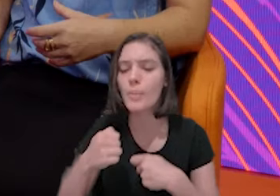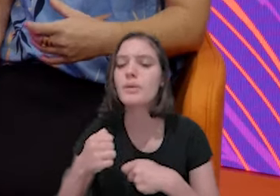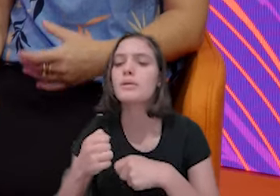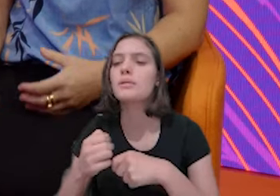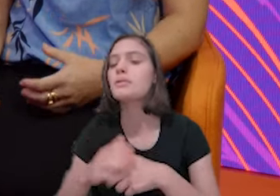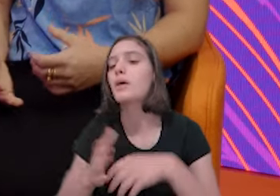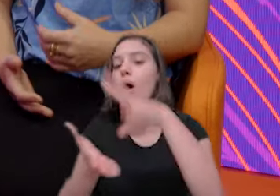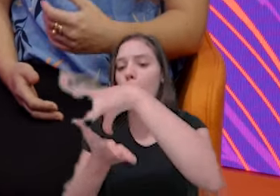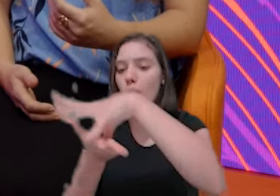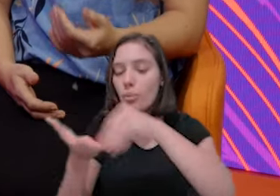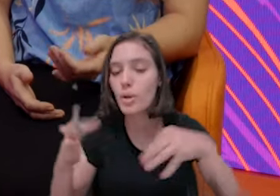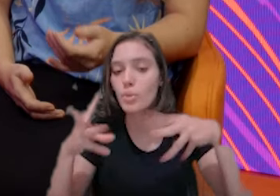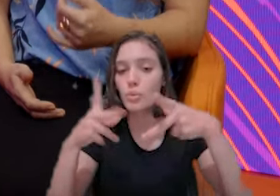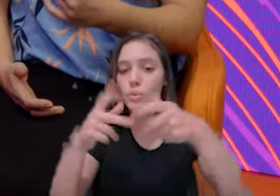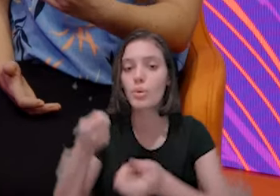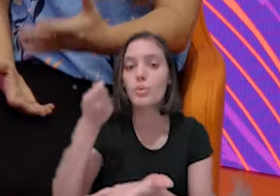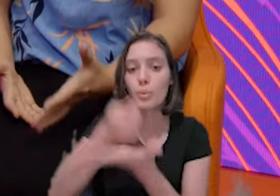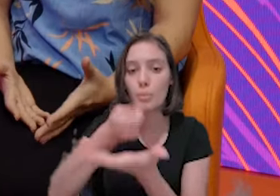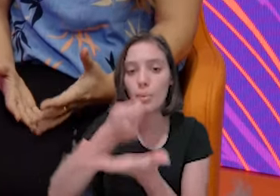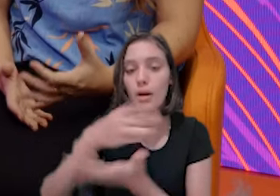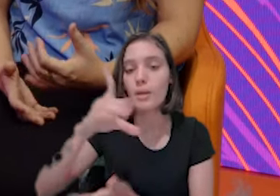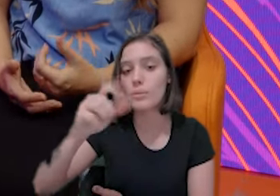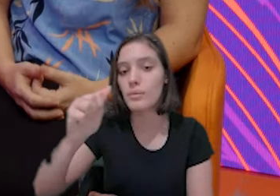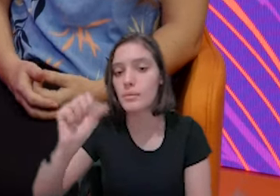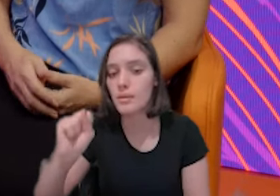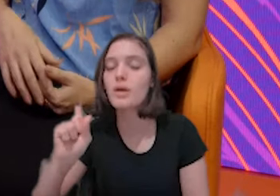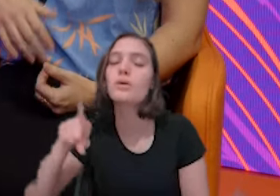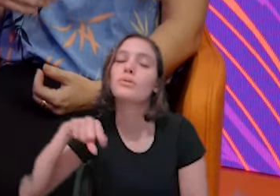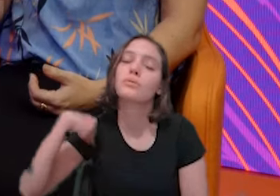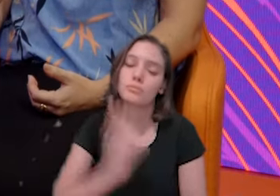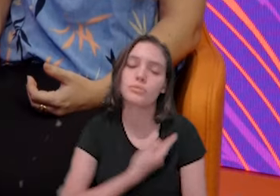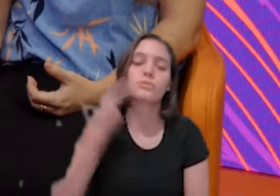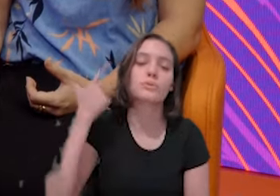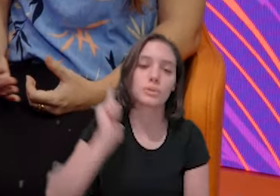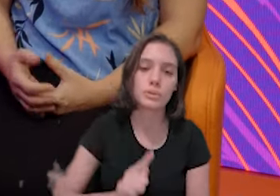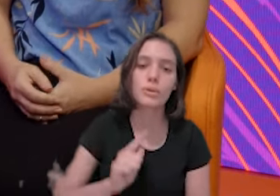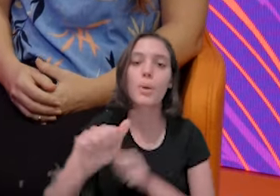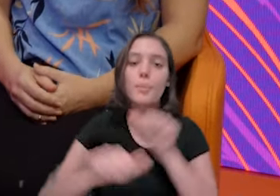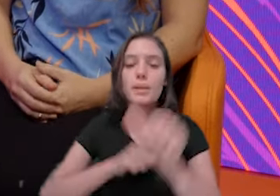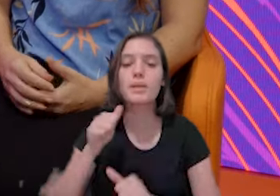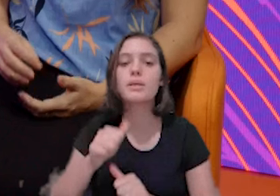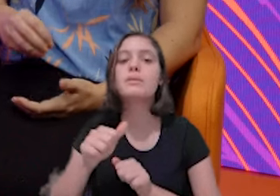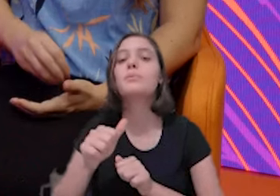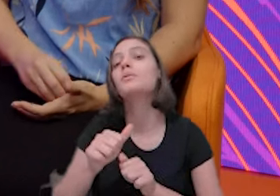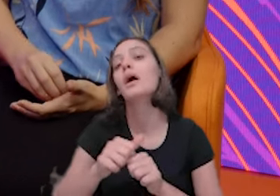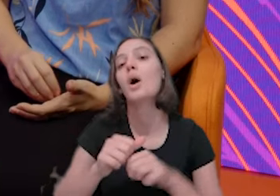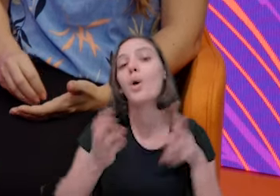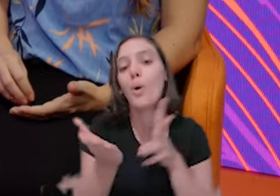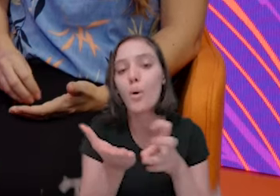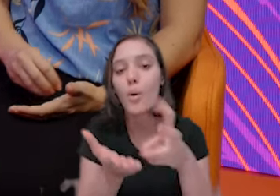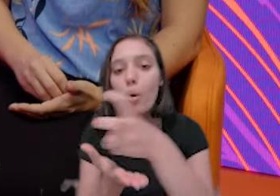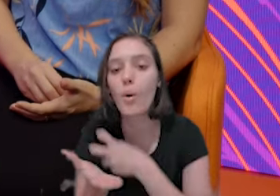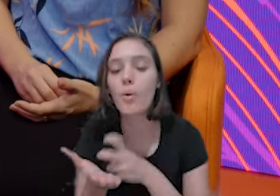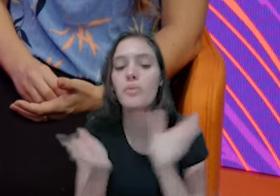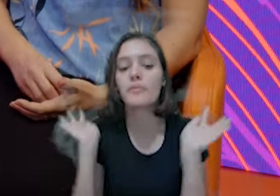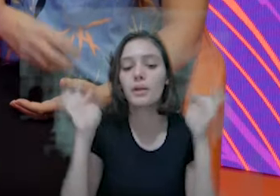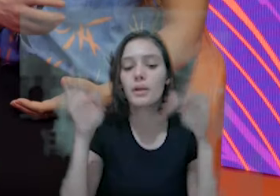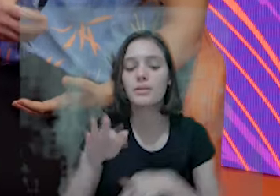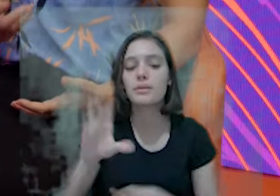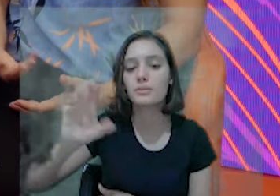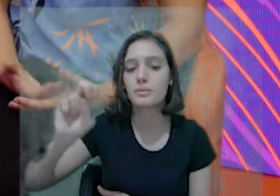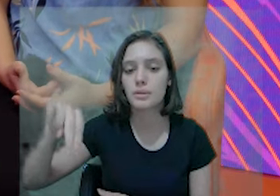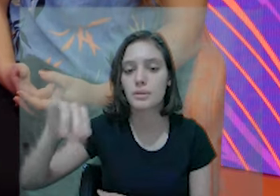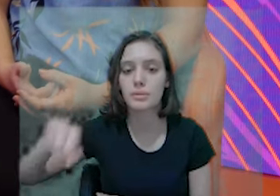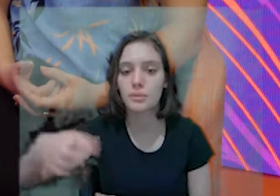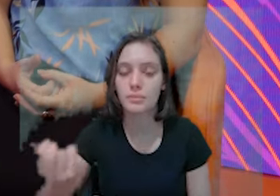Precisa alterar os dados, precisa fechar o CNPJ, precisa fazer a declaração anual de rendimentos. Então, todos os serviços do MEI a